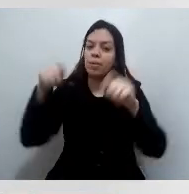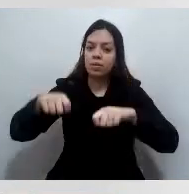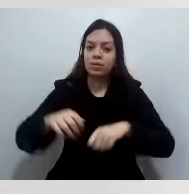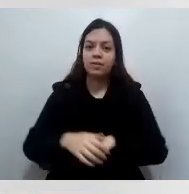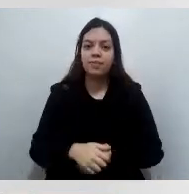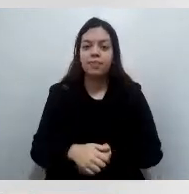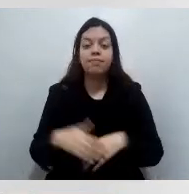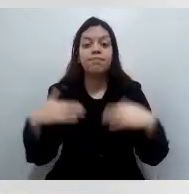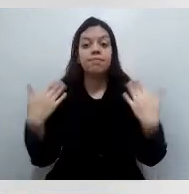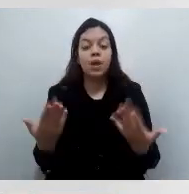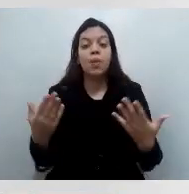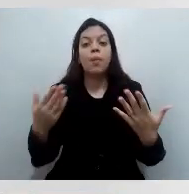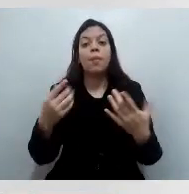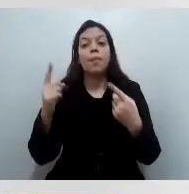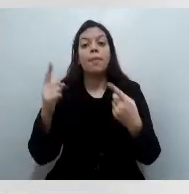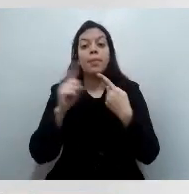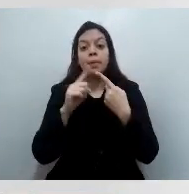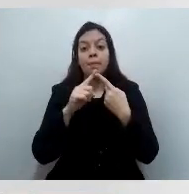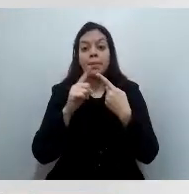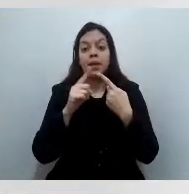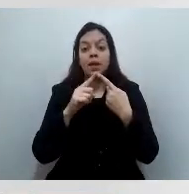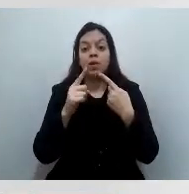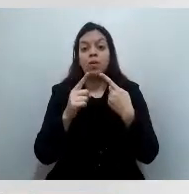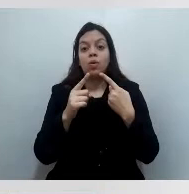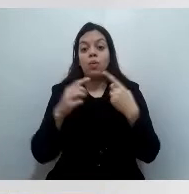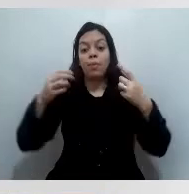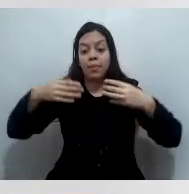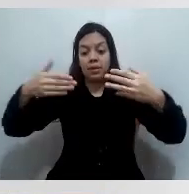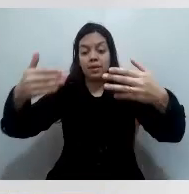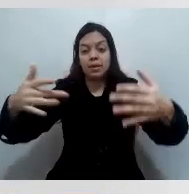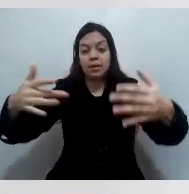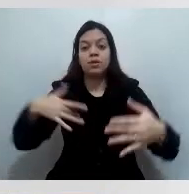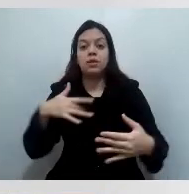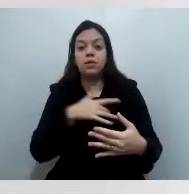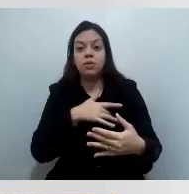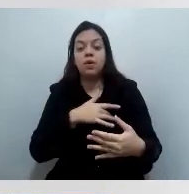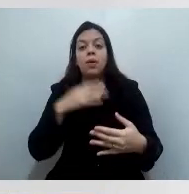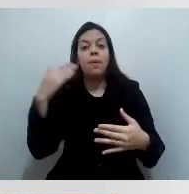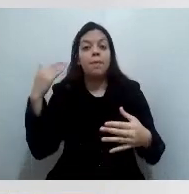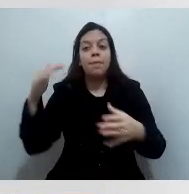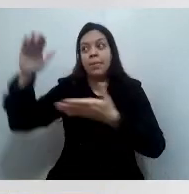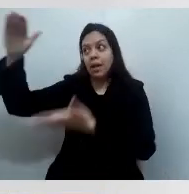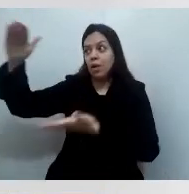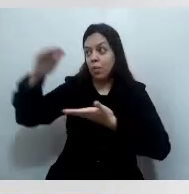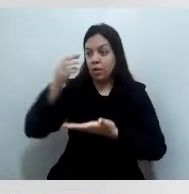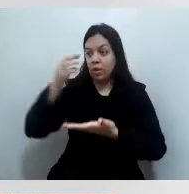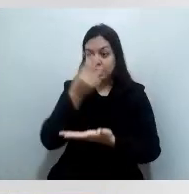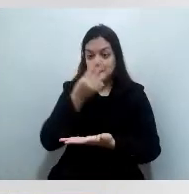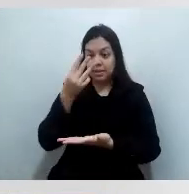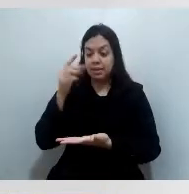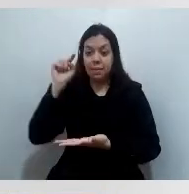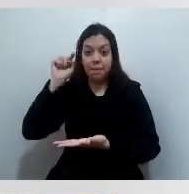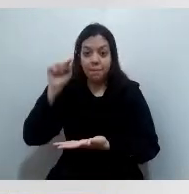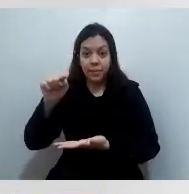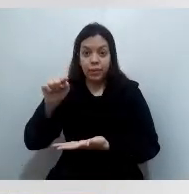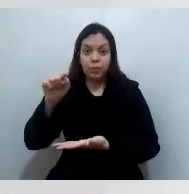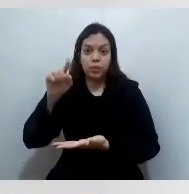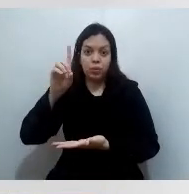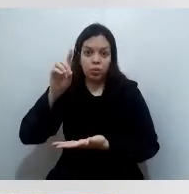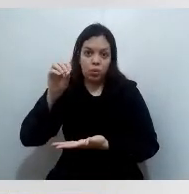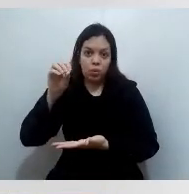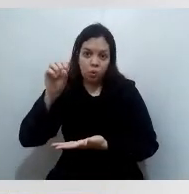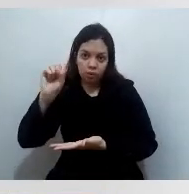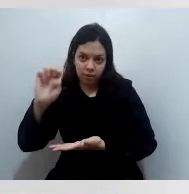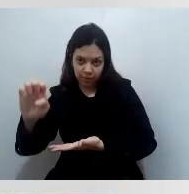doses para que pudéssemos compensar, regularizar, iniciar a regularização dessa situação e,